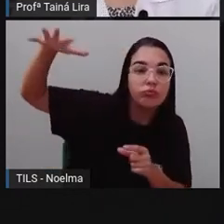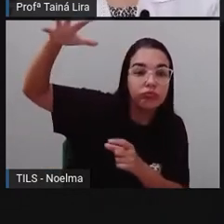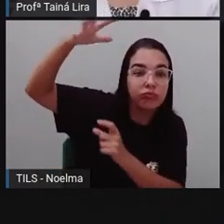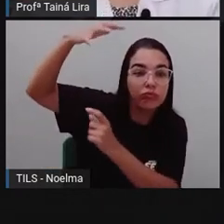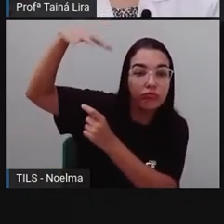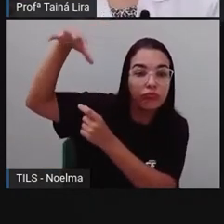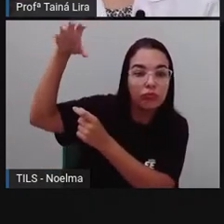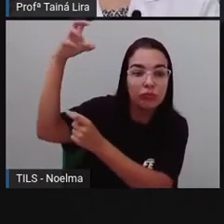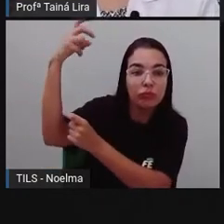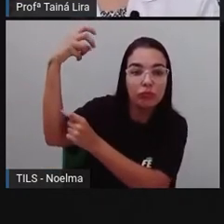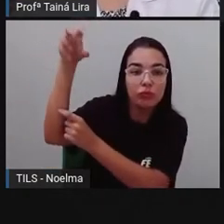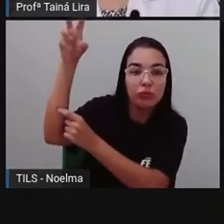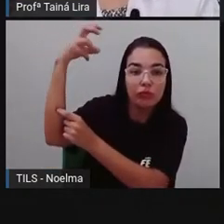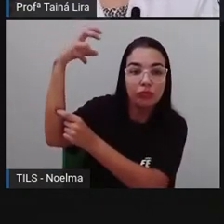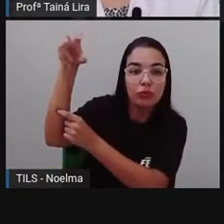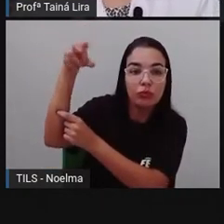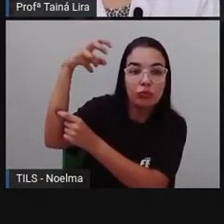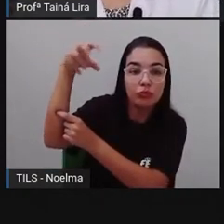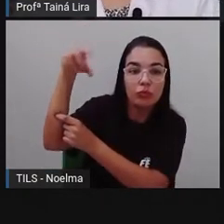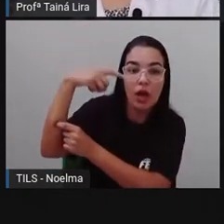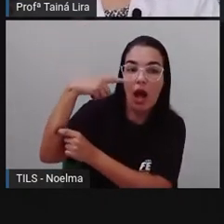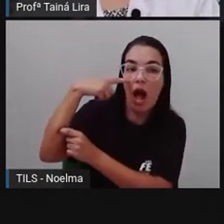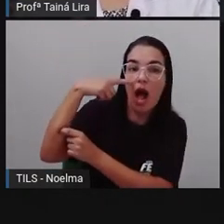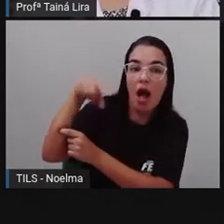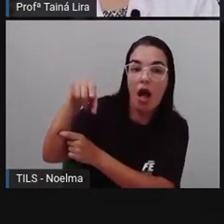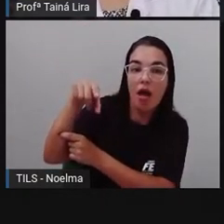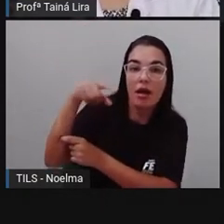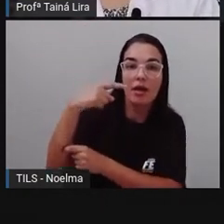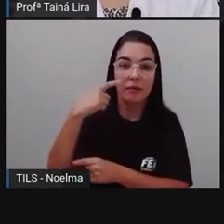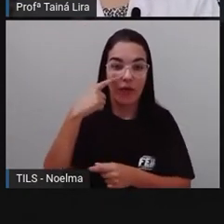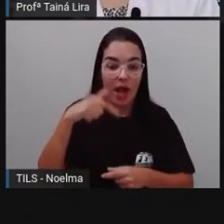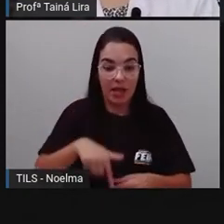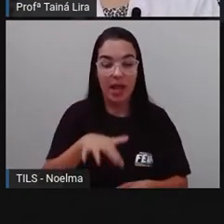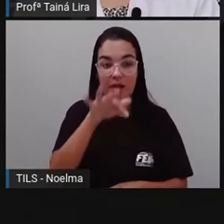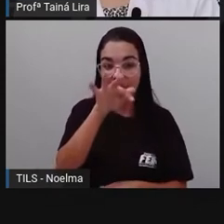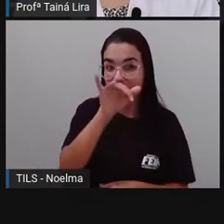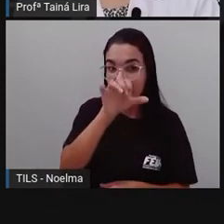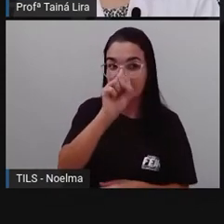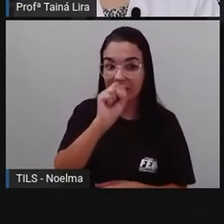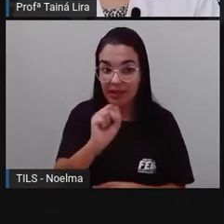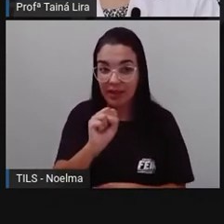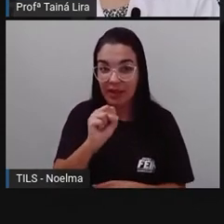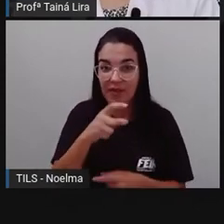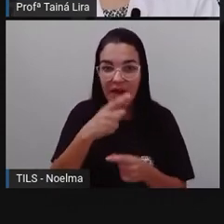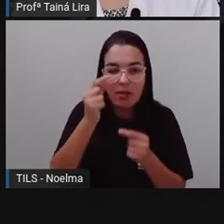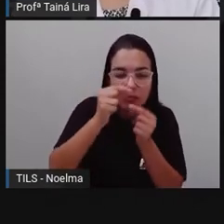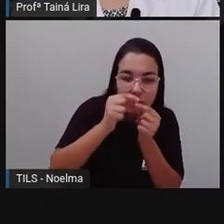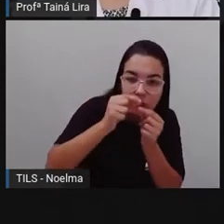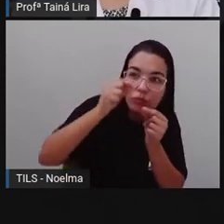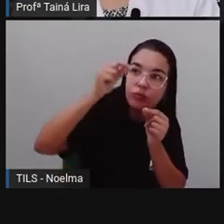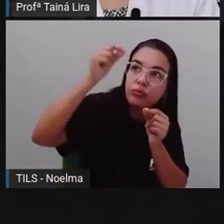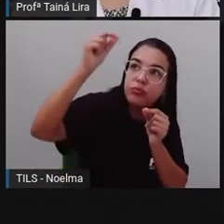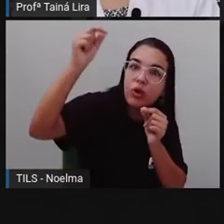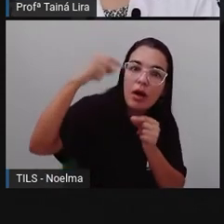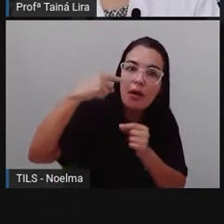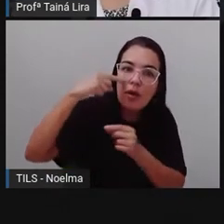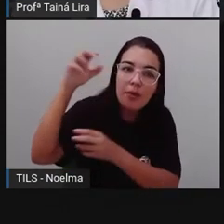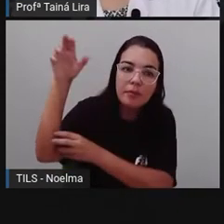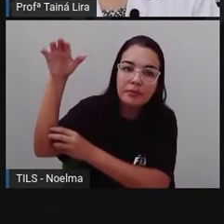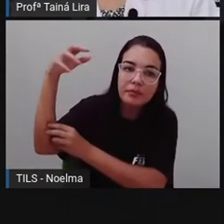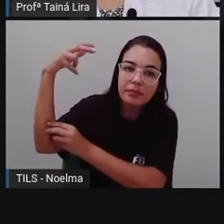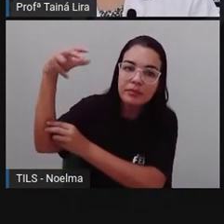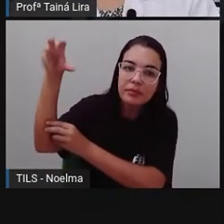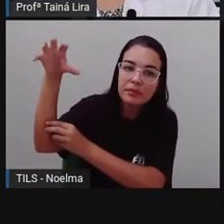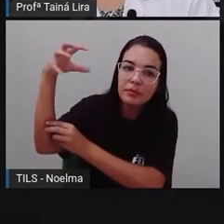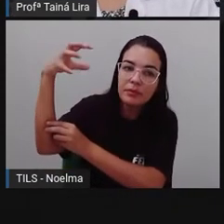Então, gente vai sair, olha só, de Feira de Santana e vai lá para Portugal. Aí tem aqui algumas